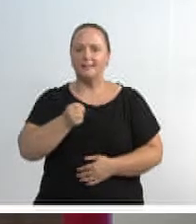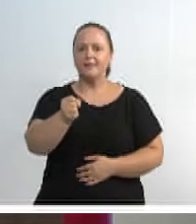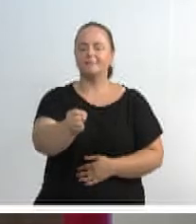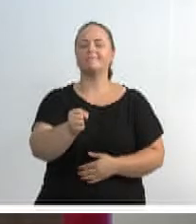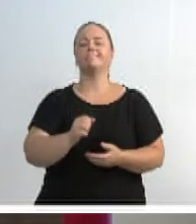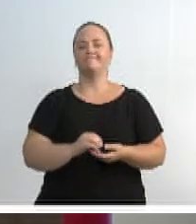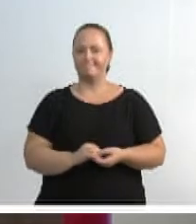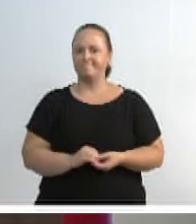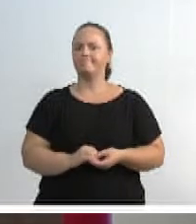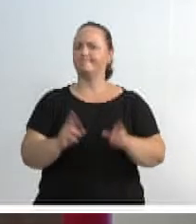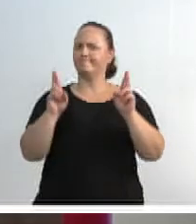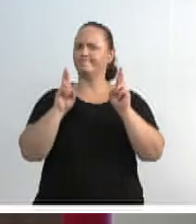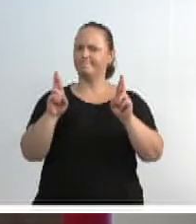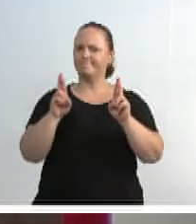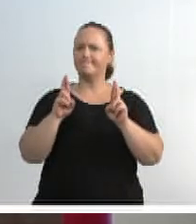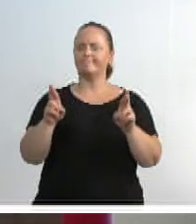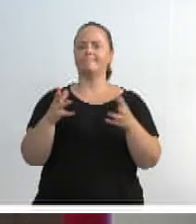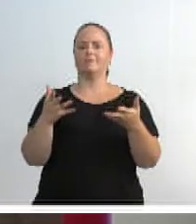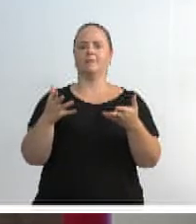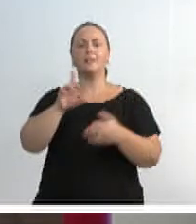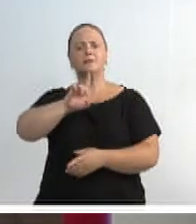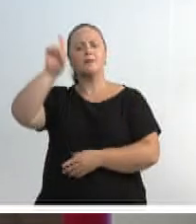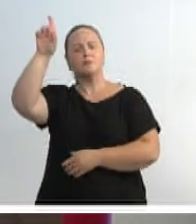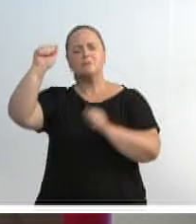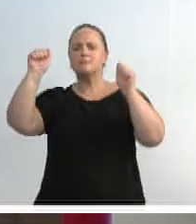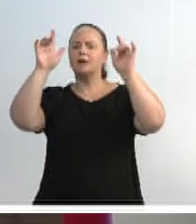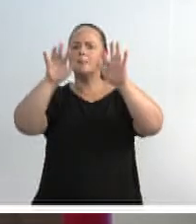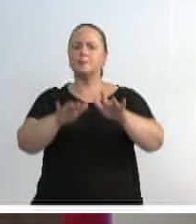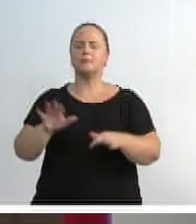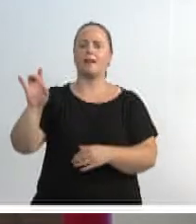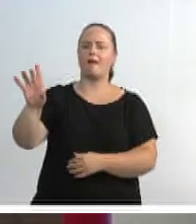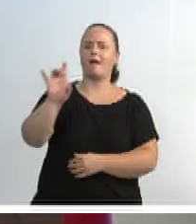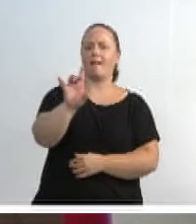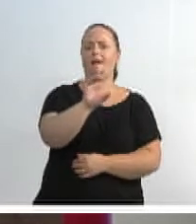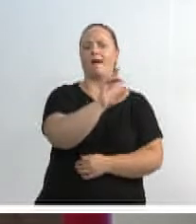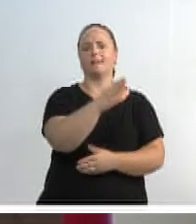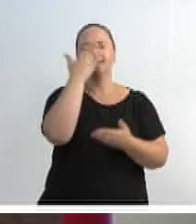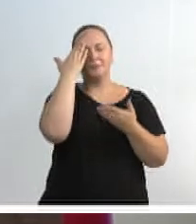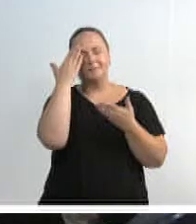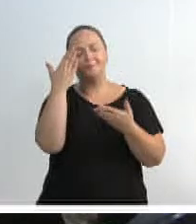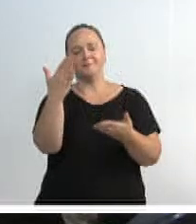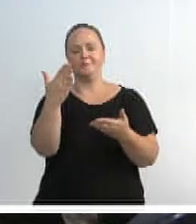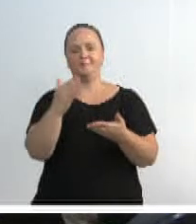a espiritualidade ilumine e guie todos vocês. Muito obrigado.